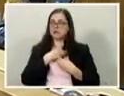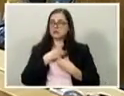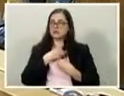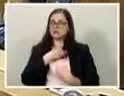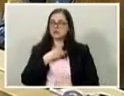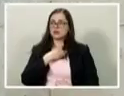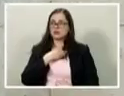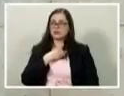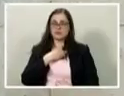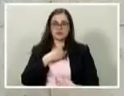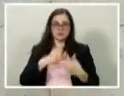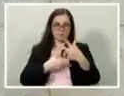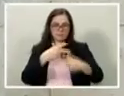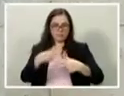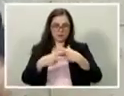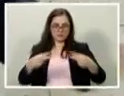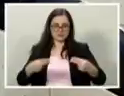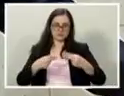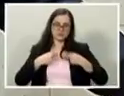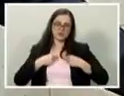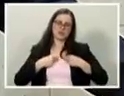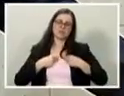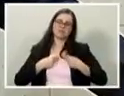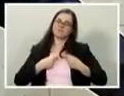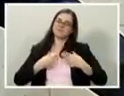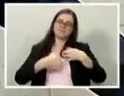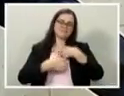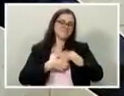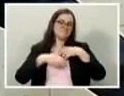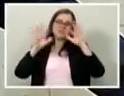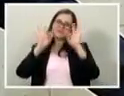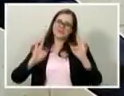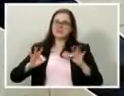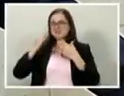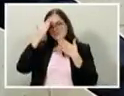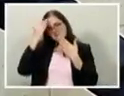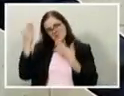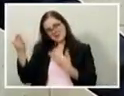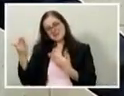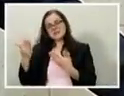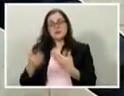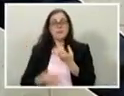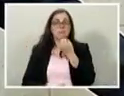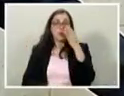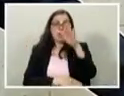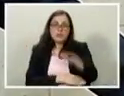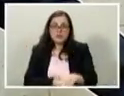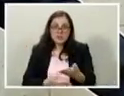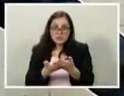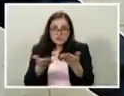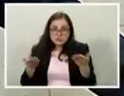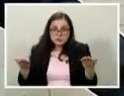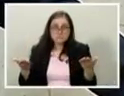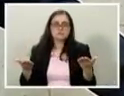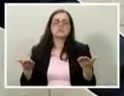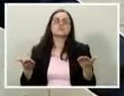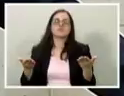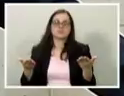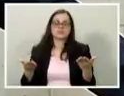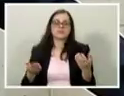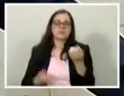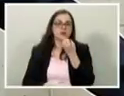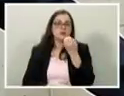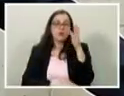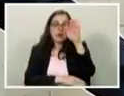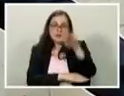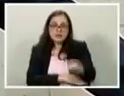de receber de presente, fiquei muito feliz. Muito obrigado. Boa tarde a todos, boa tarde